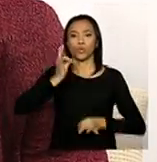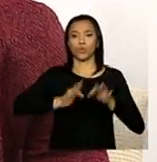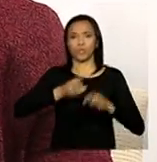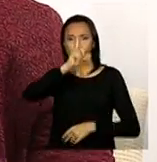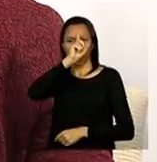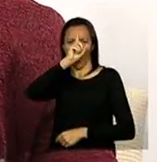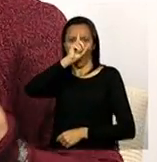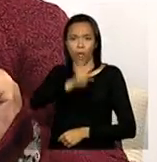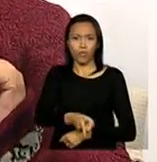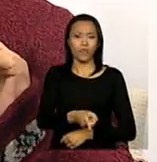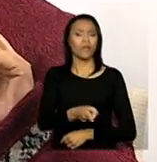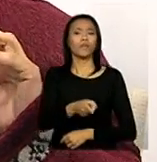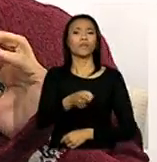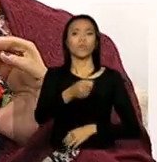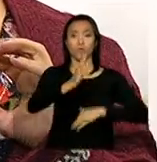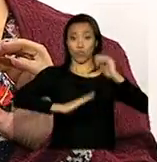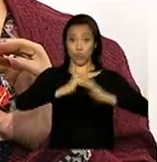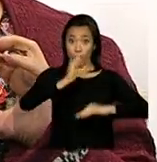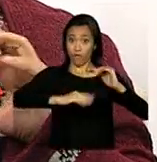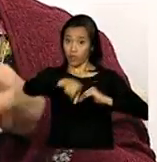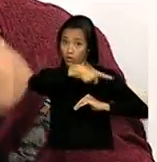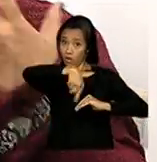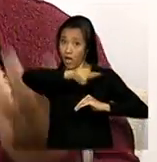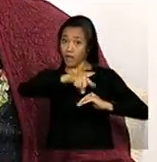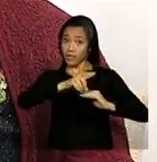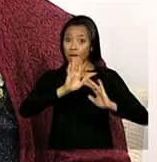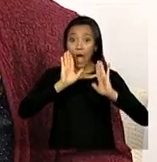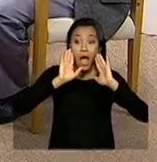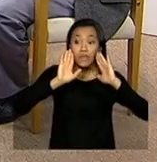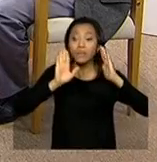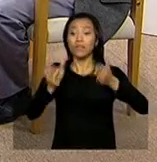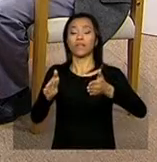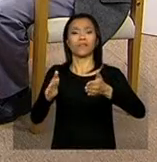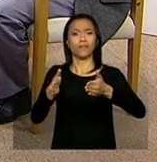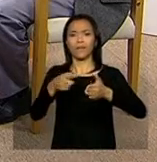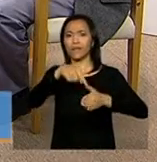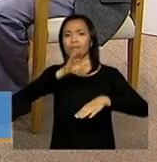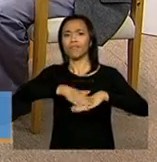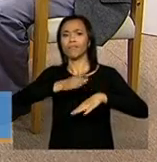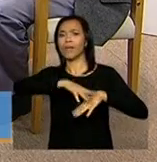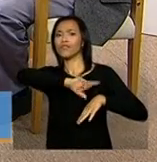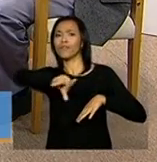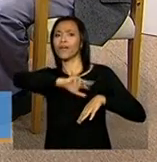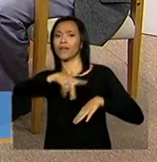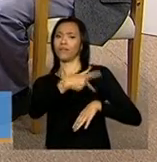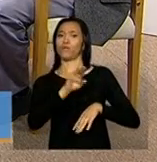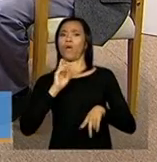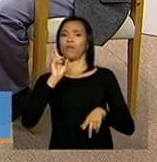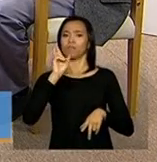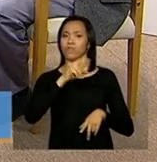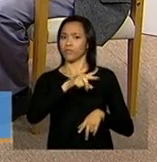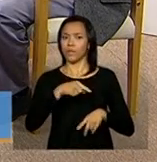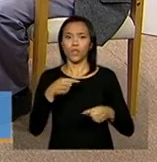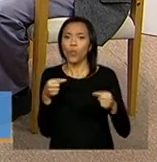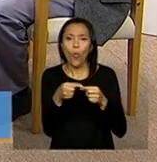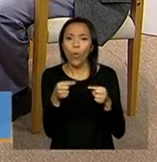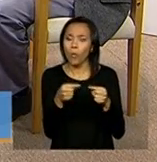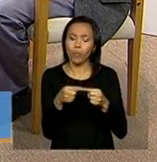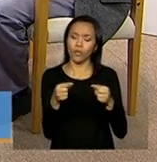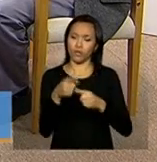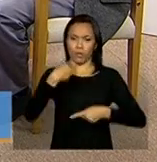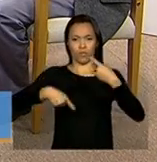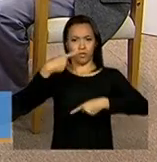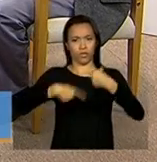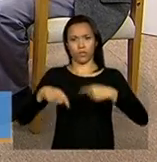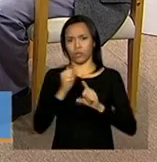profissionais a atender, desempenhar atividades que não são atividades específicas da política de assistência social.